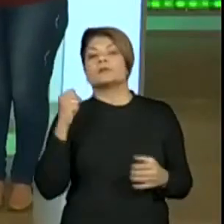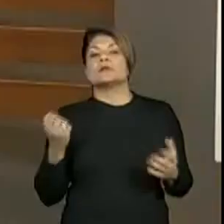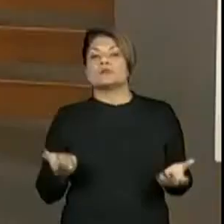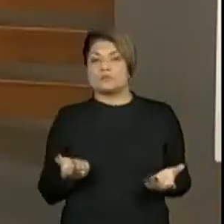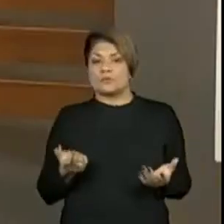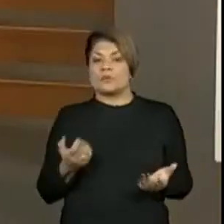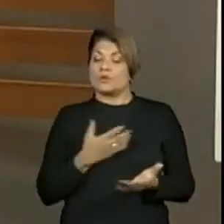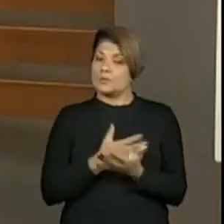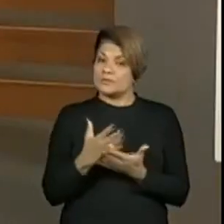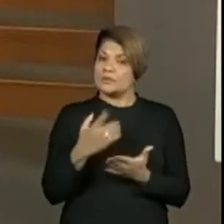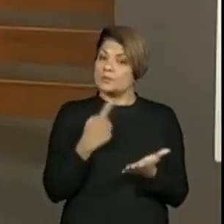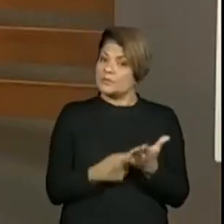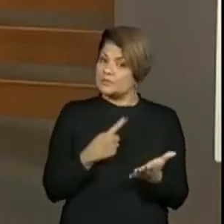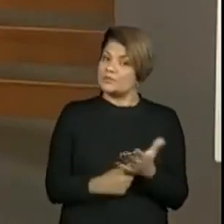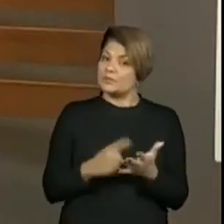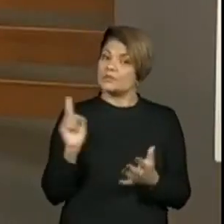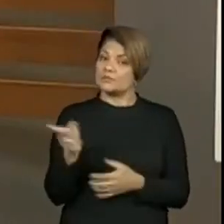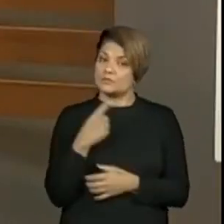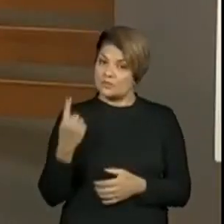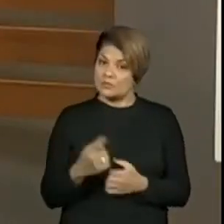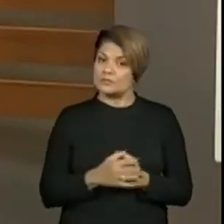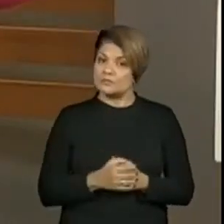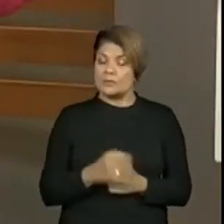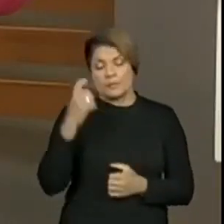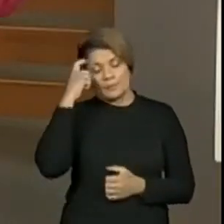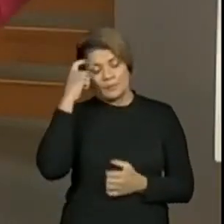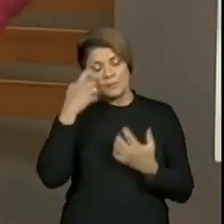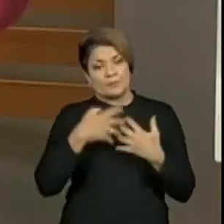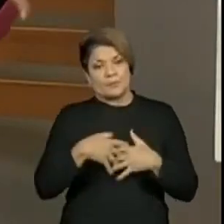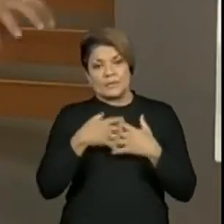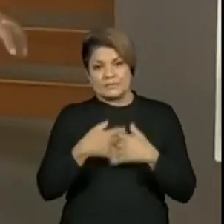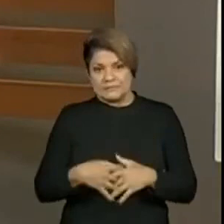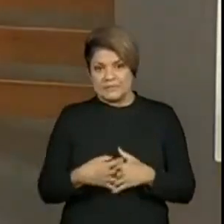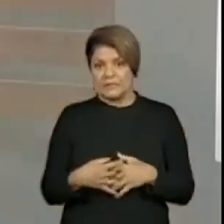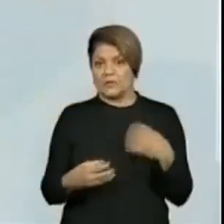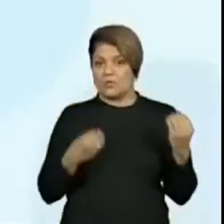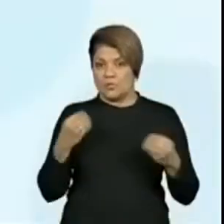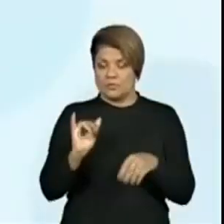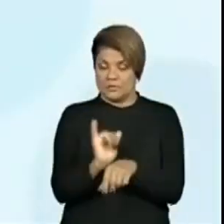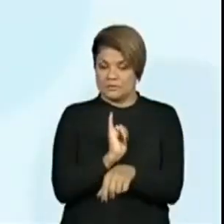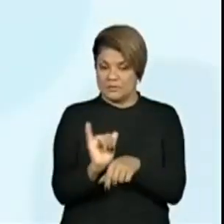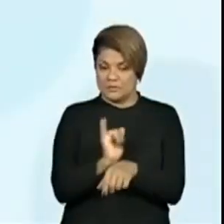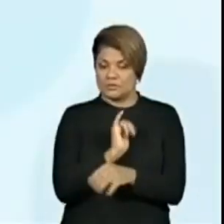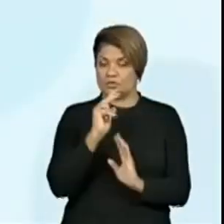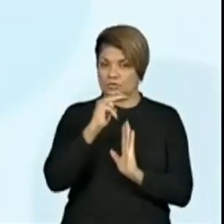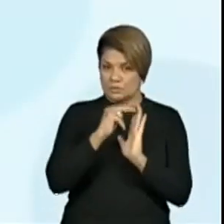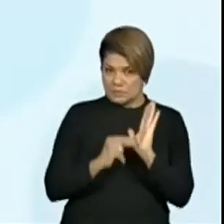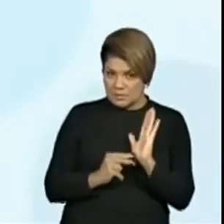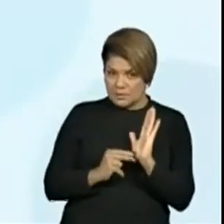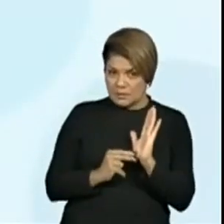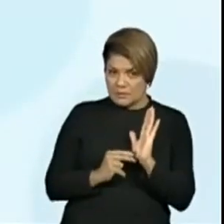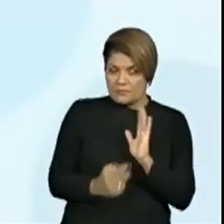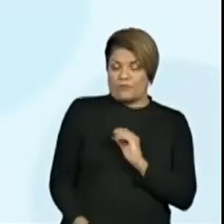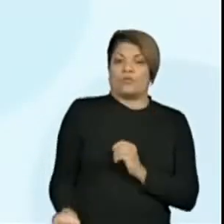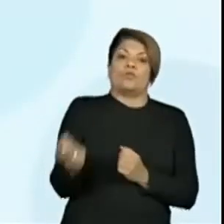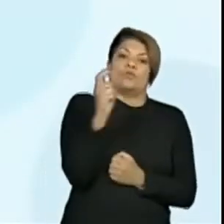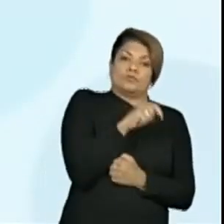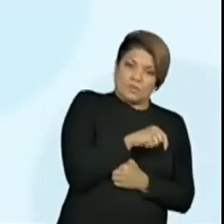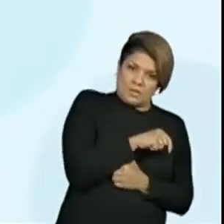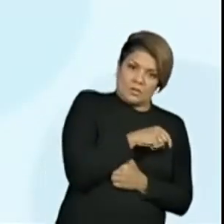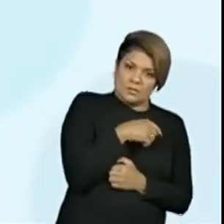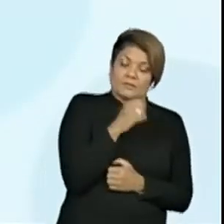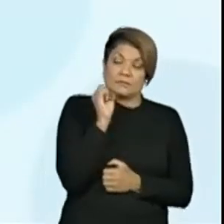A começar o planejamento nosso. A pensar da onde? A questão da estratégia de ler, retomar leitura quando